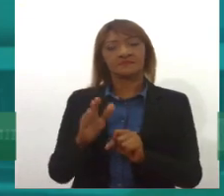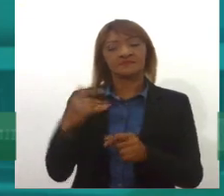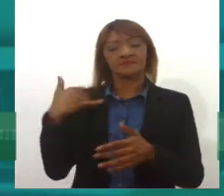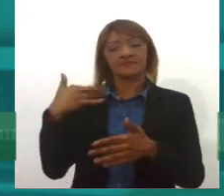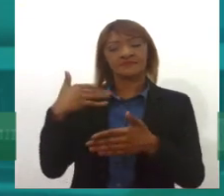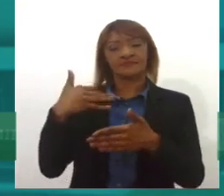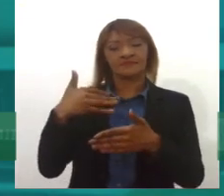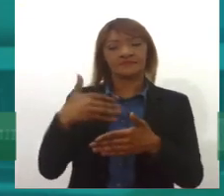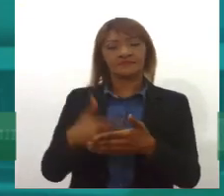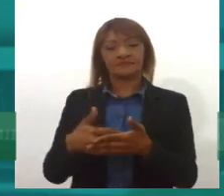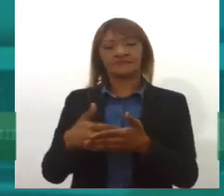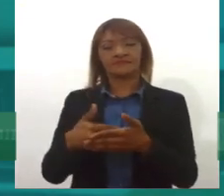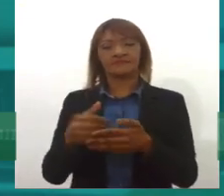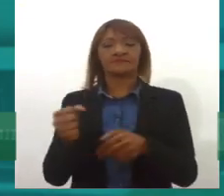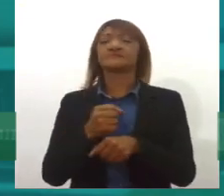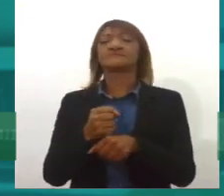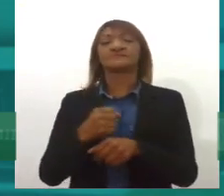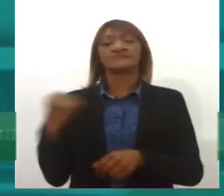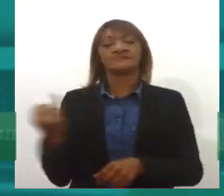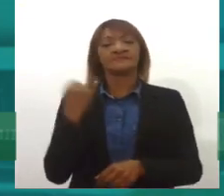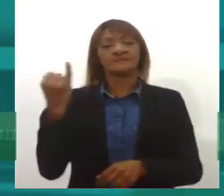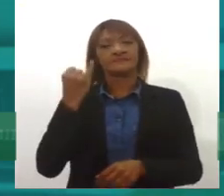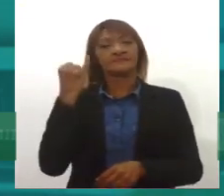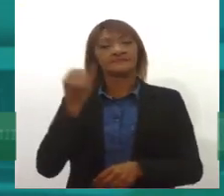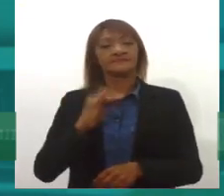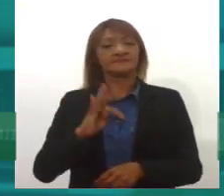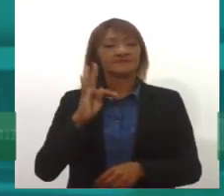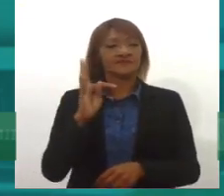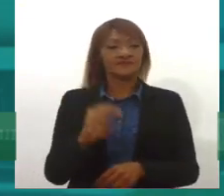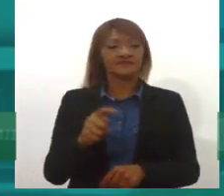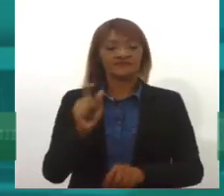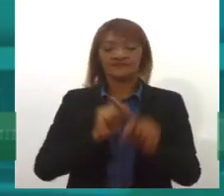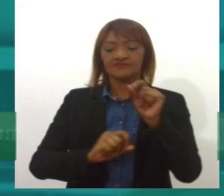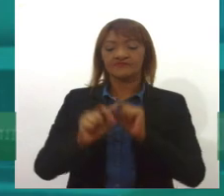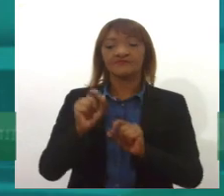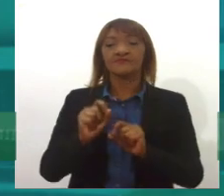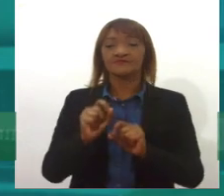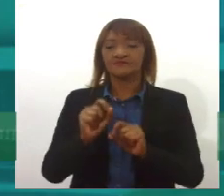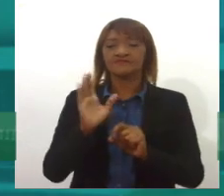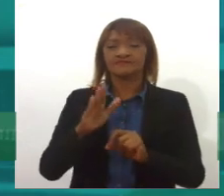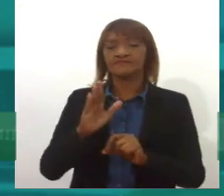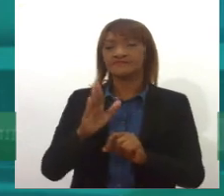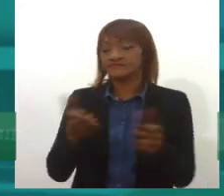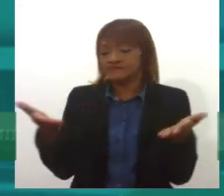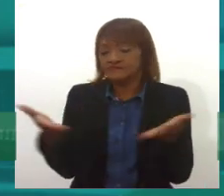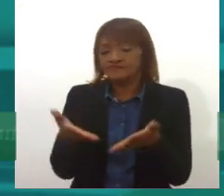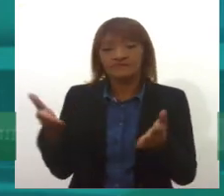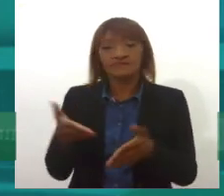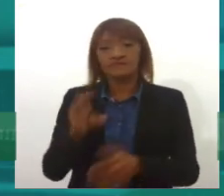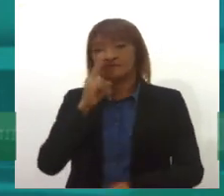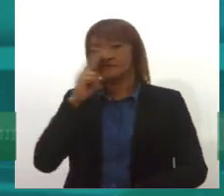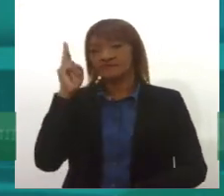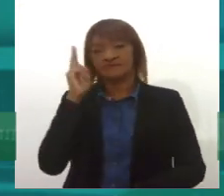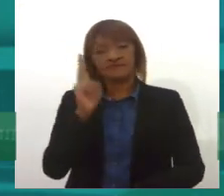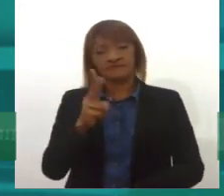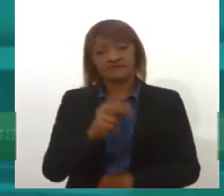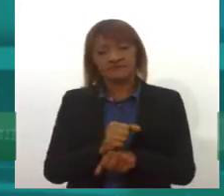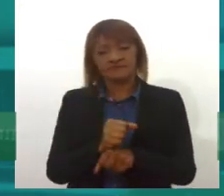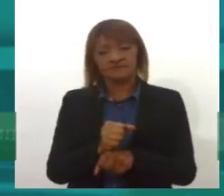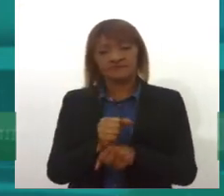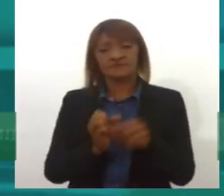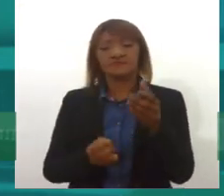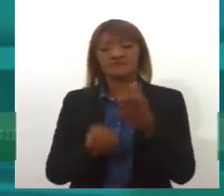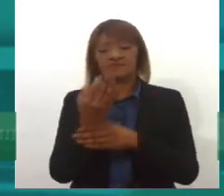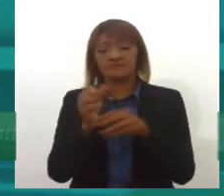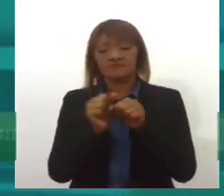né? Então, é importante que as ações de prevenção e promoção à saúde mental, mais do que nunca, no momento de pandemia e crise